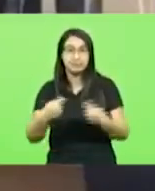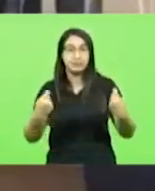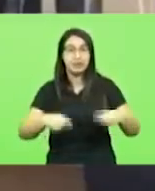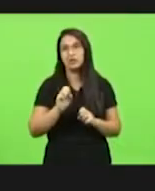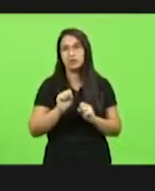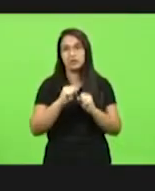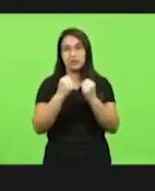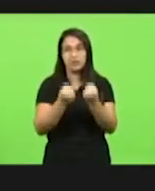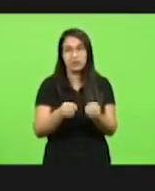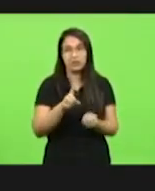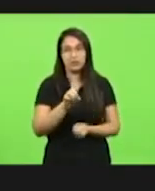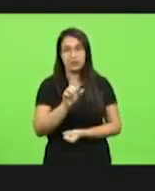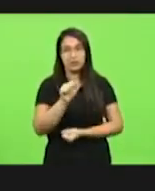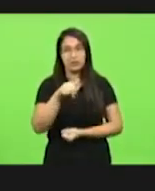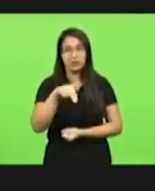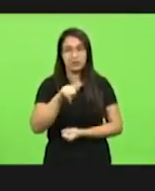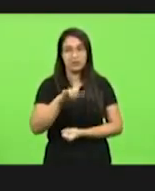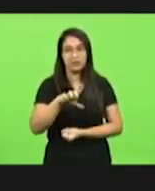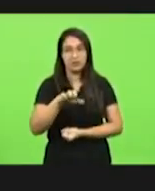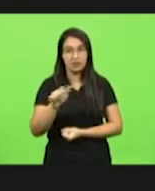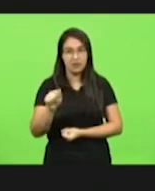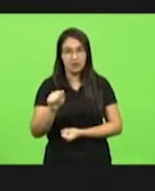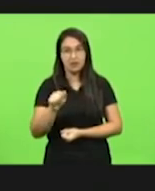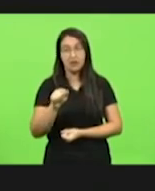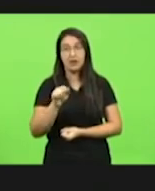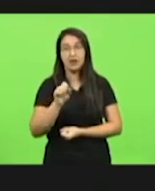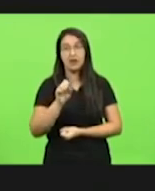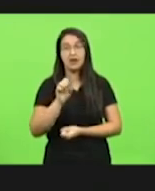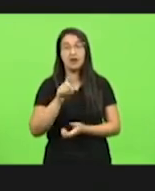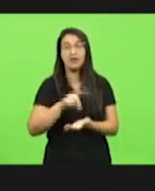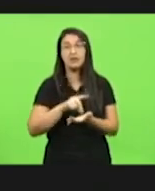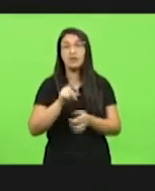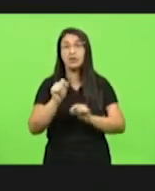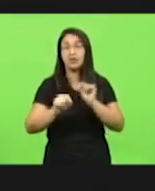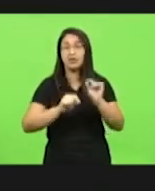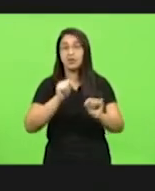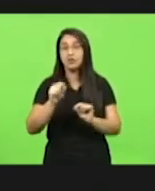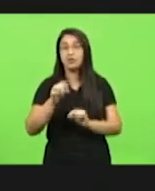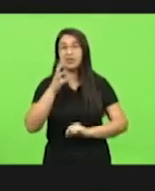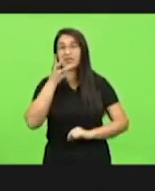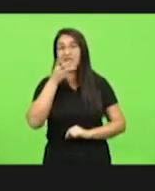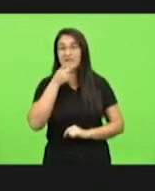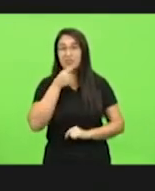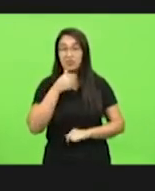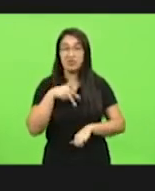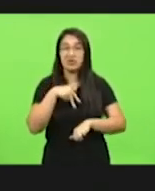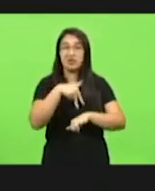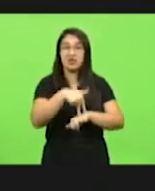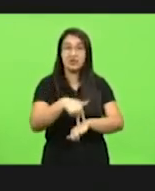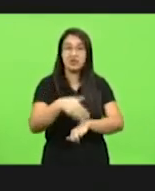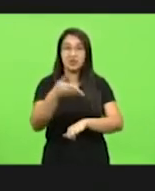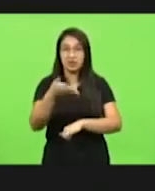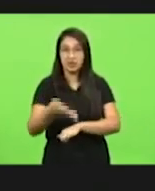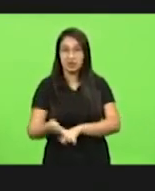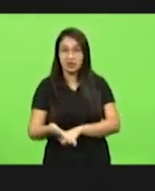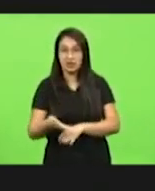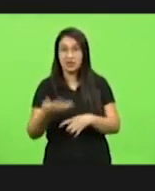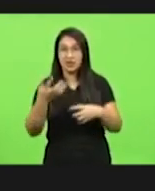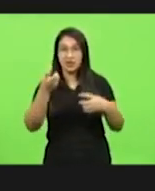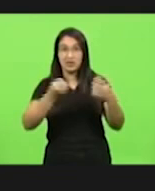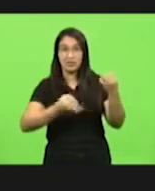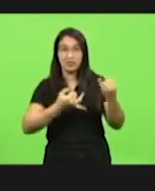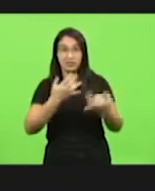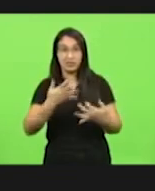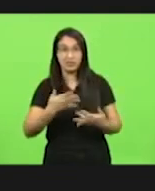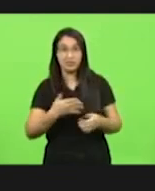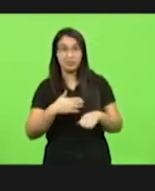debate aqui. O deputado Sargento Lima, que concorda com a necessidade de mudança nas promoções da Polícia Militar, disse que propôs